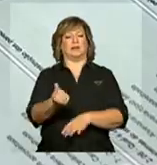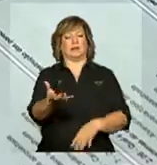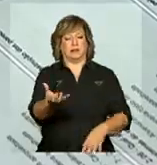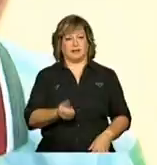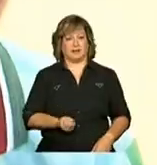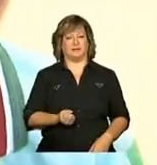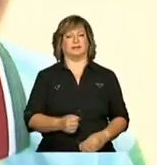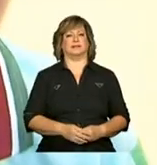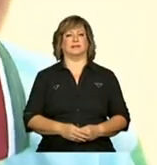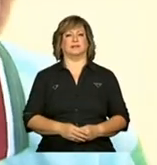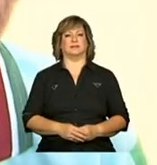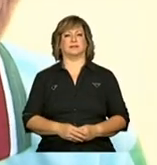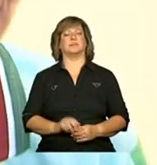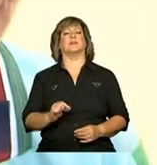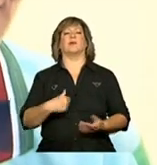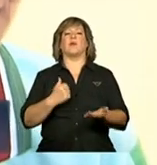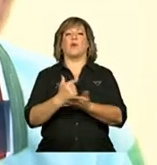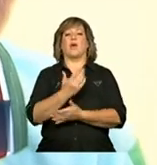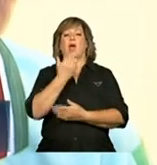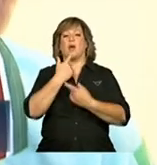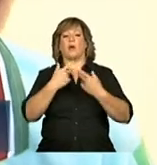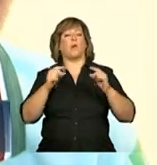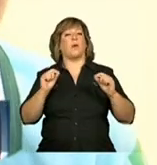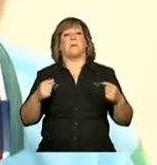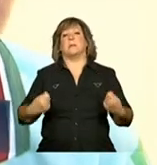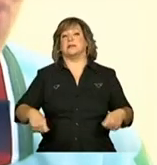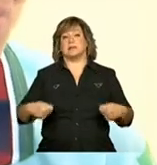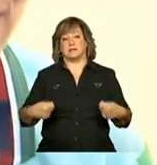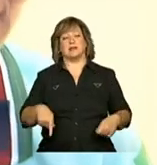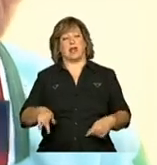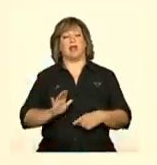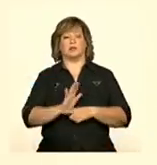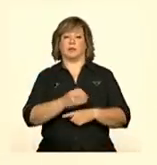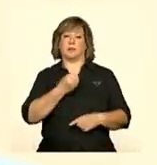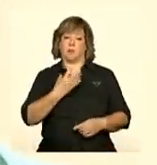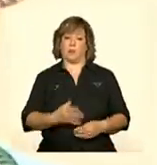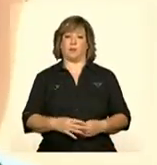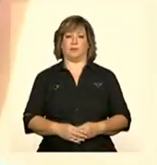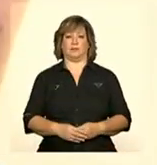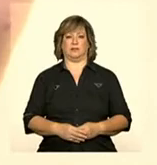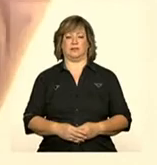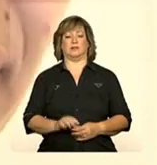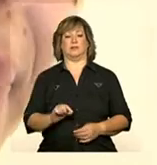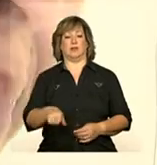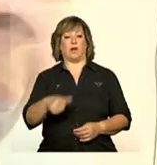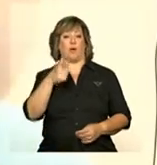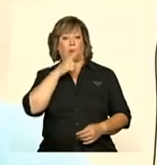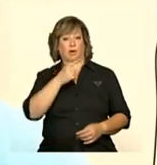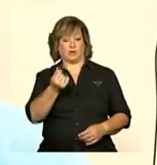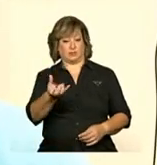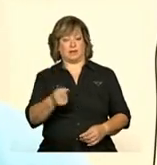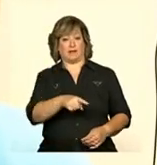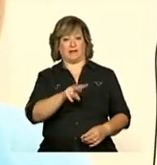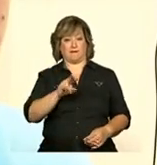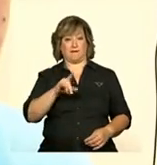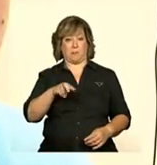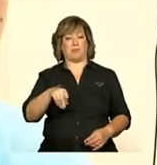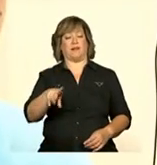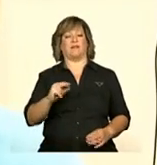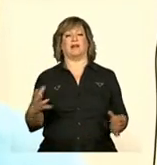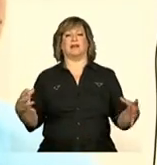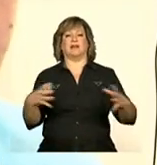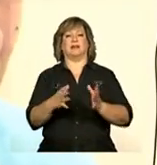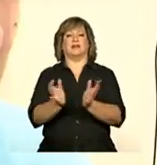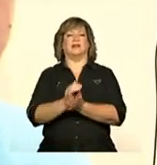o benefício. É comprar alimento que precisar, já ajuda. Assim que conseguir o benefício, Vilma fará parte do